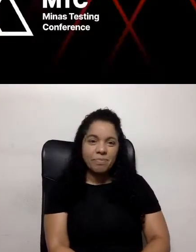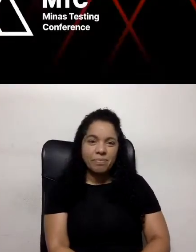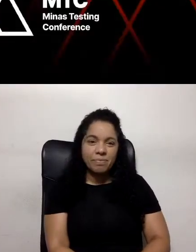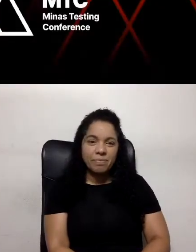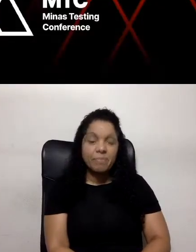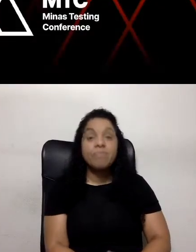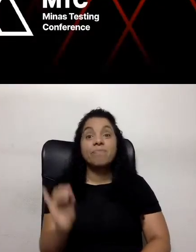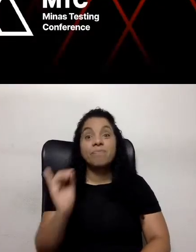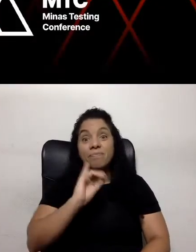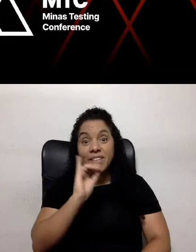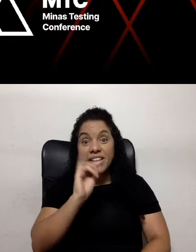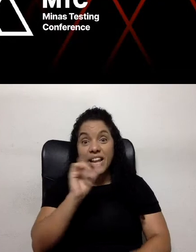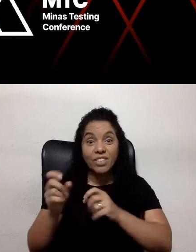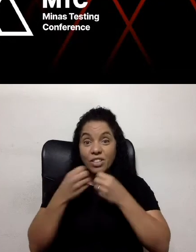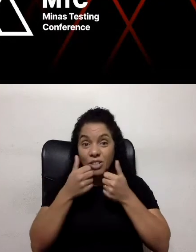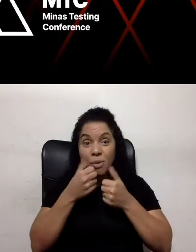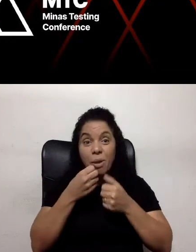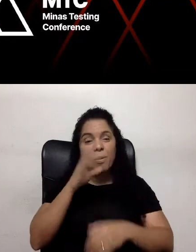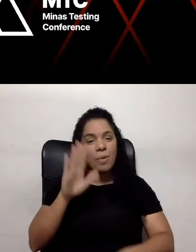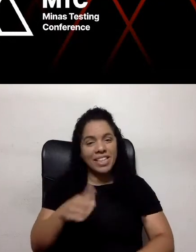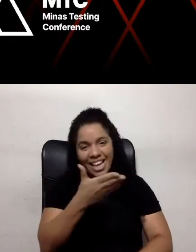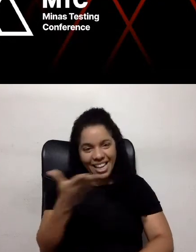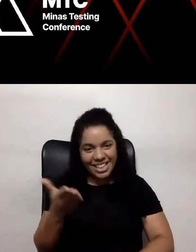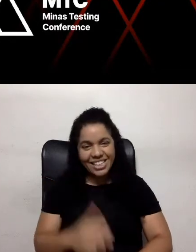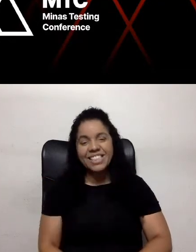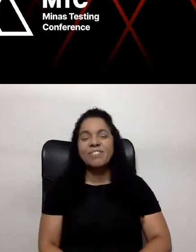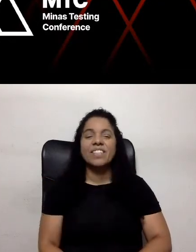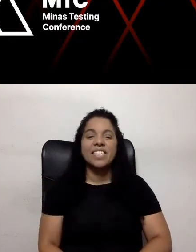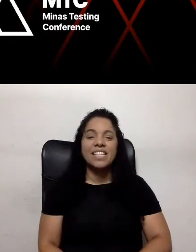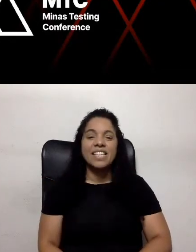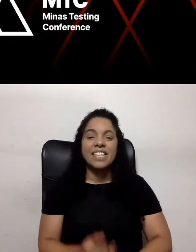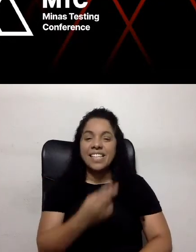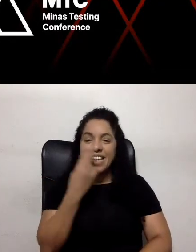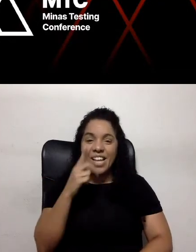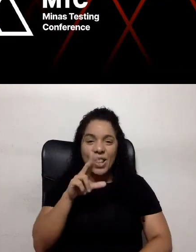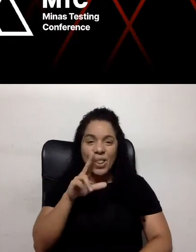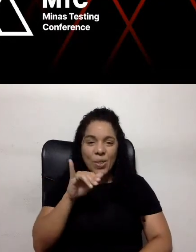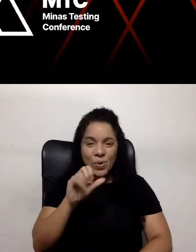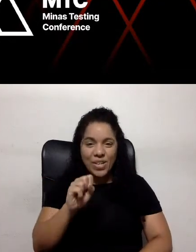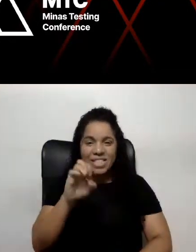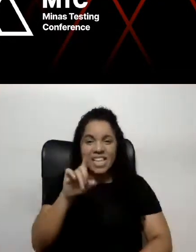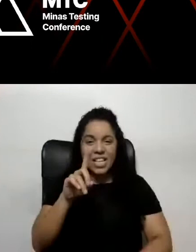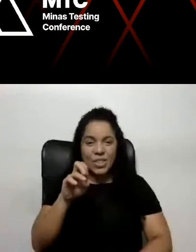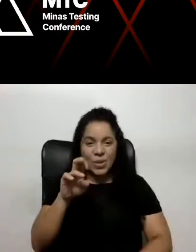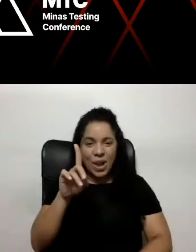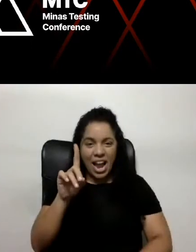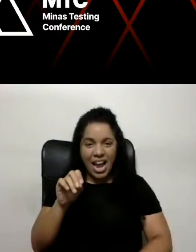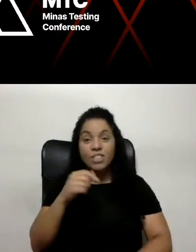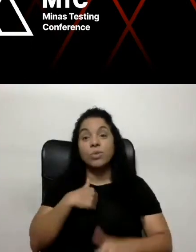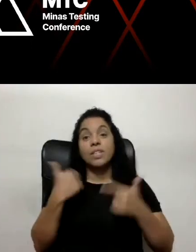Olá, pessoal. Tudo bem? Boa tarde. Eu sou Luiz Eduardo, tá? Eu trabalho